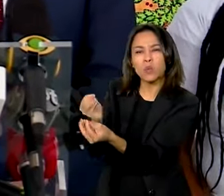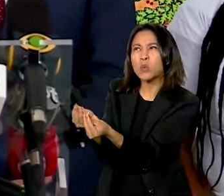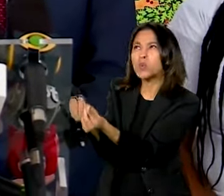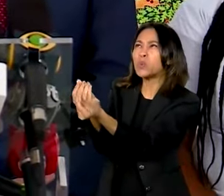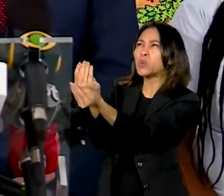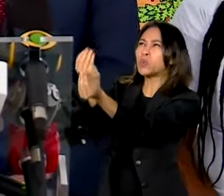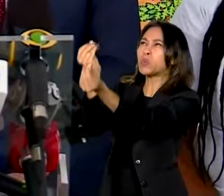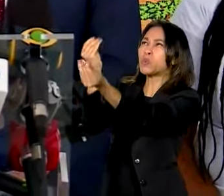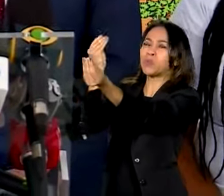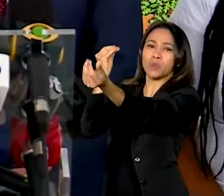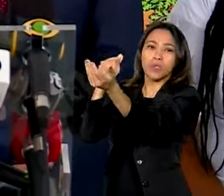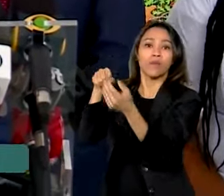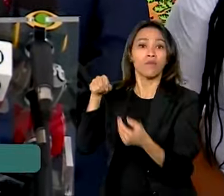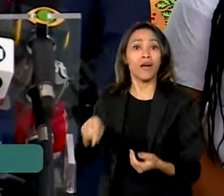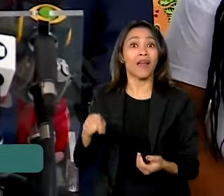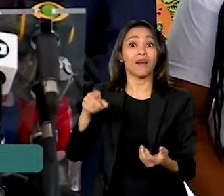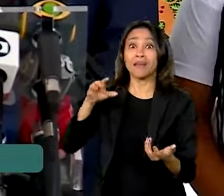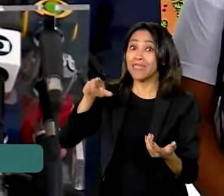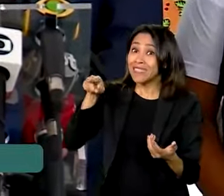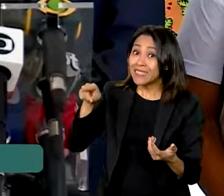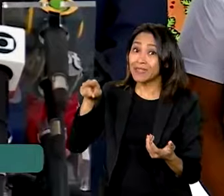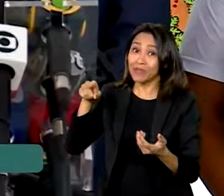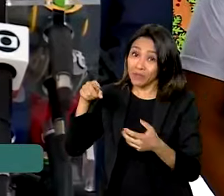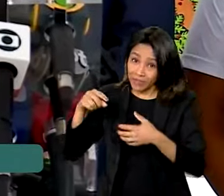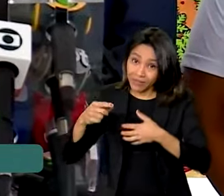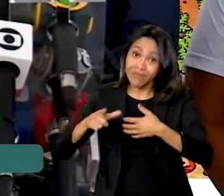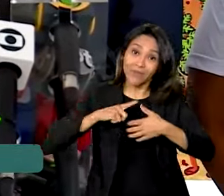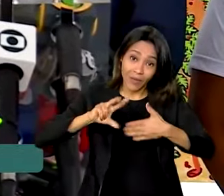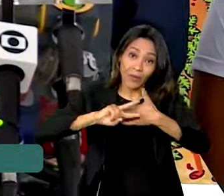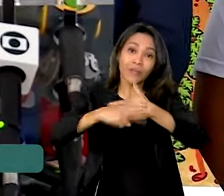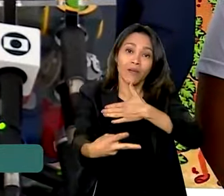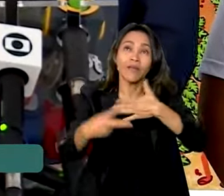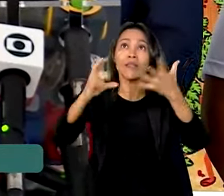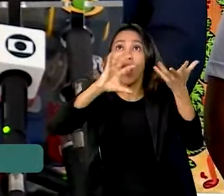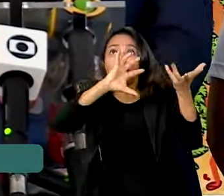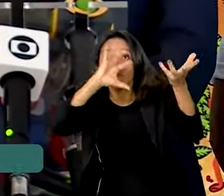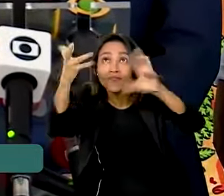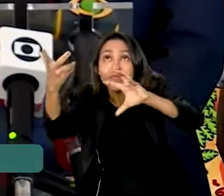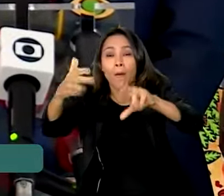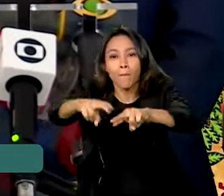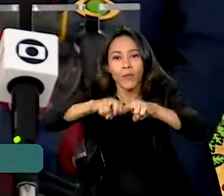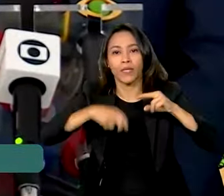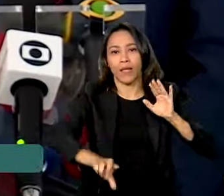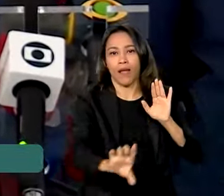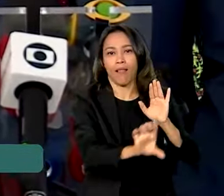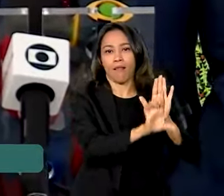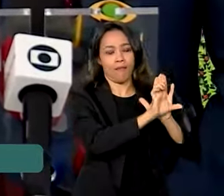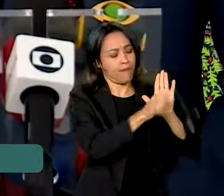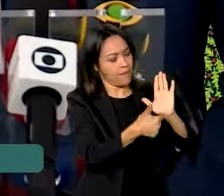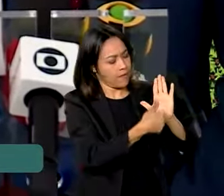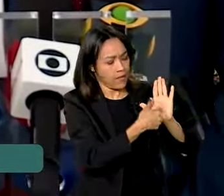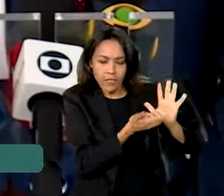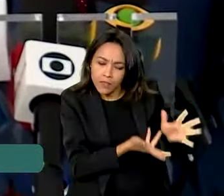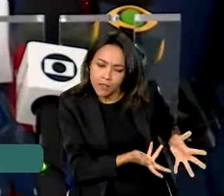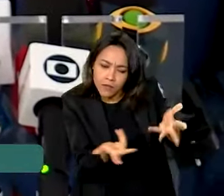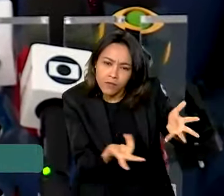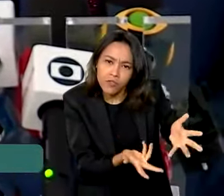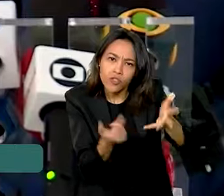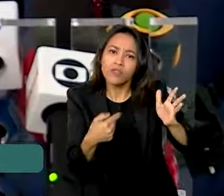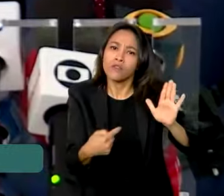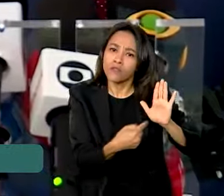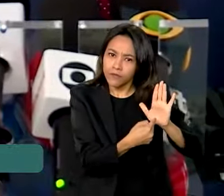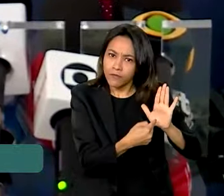para o processo de mudança do clima. Por isso que a lei de incentivo à reciclagem, que é uma espécie de lei